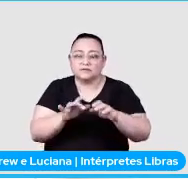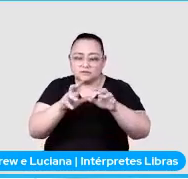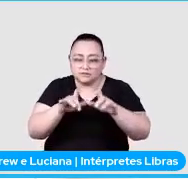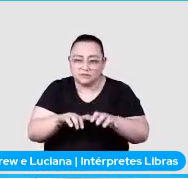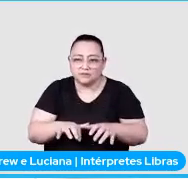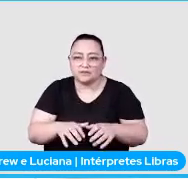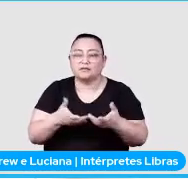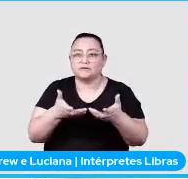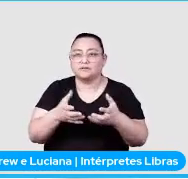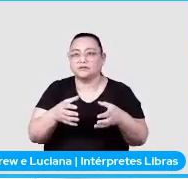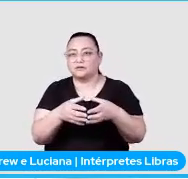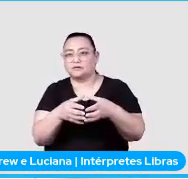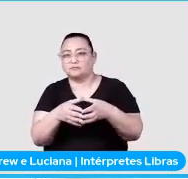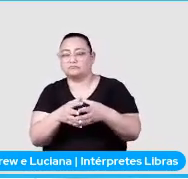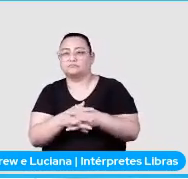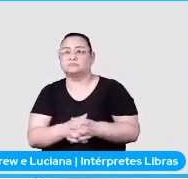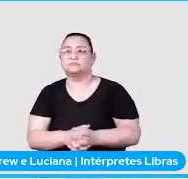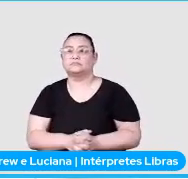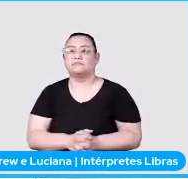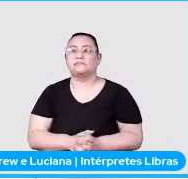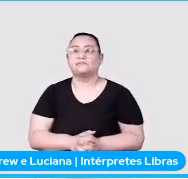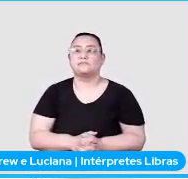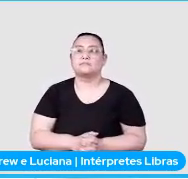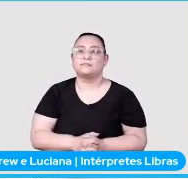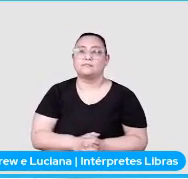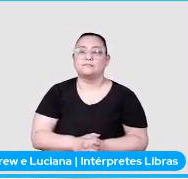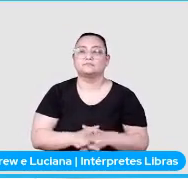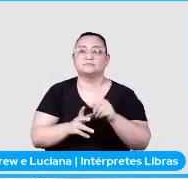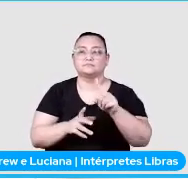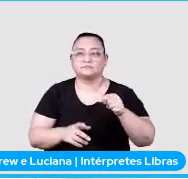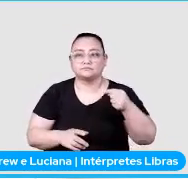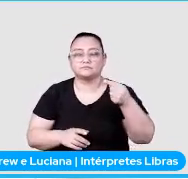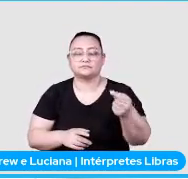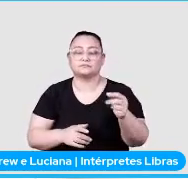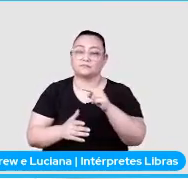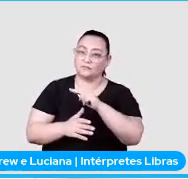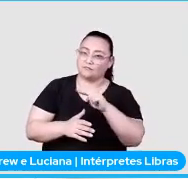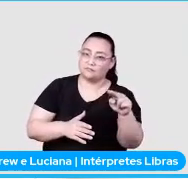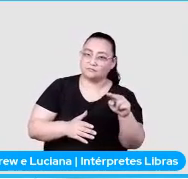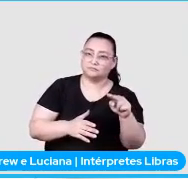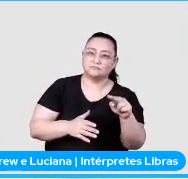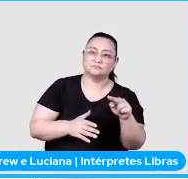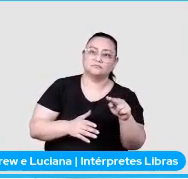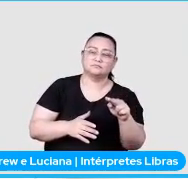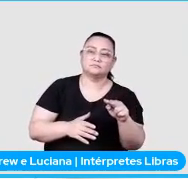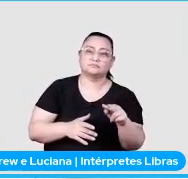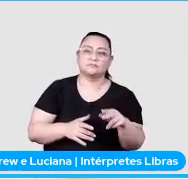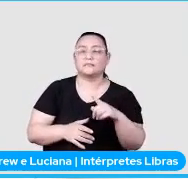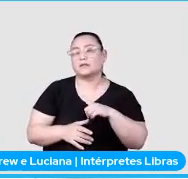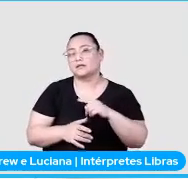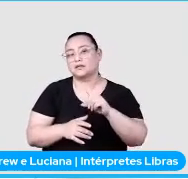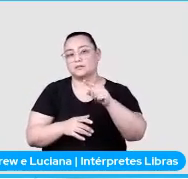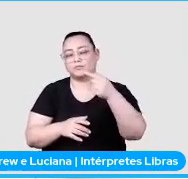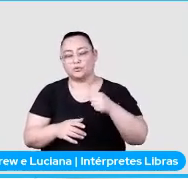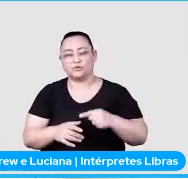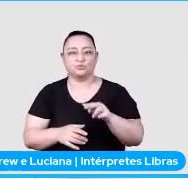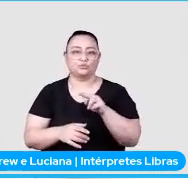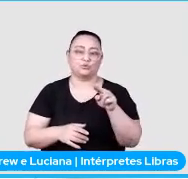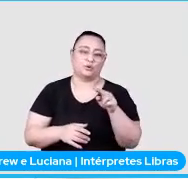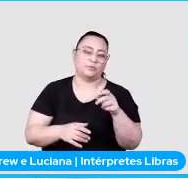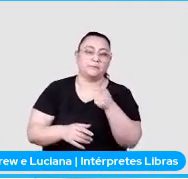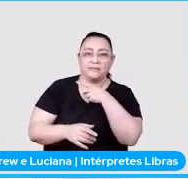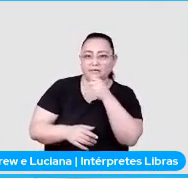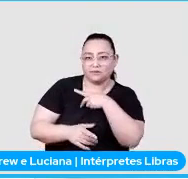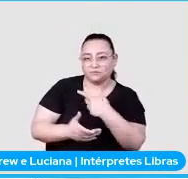criar um novo bot. Depois, se você dar o nome para ele e você dar um nickname, username para ele, nome de usuário.